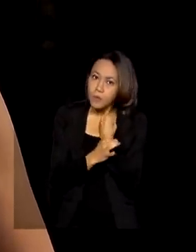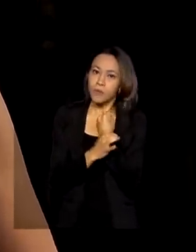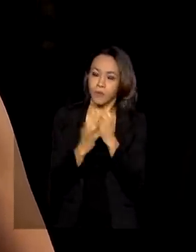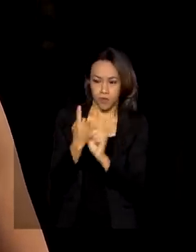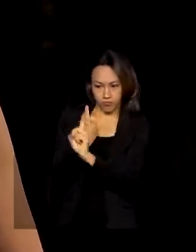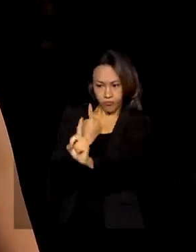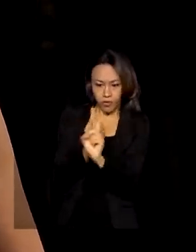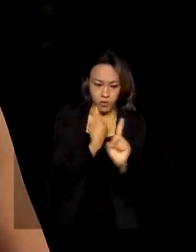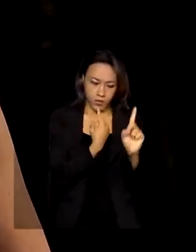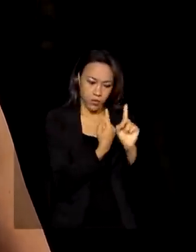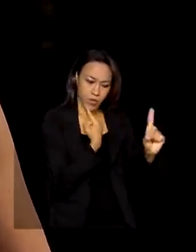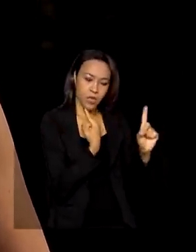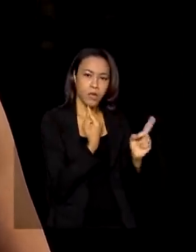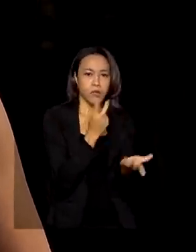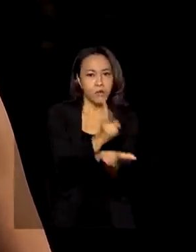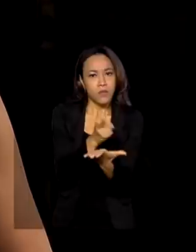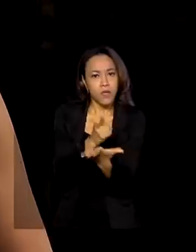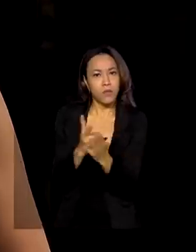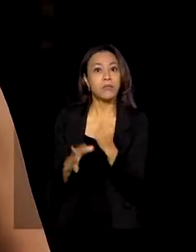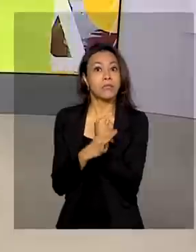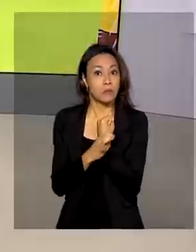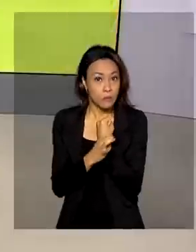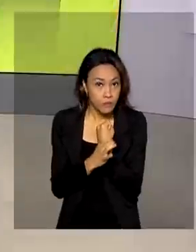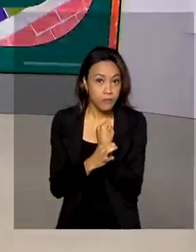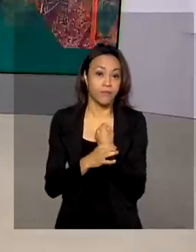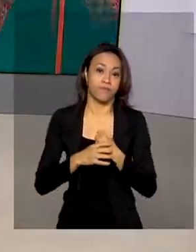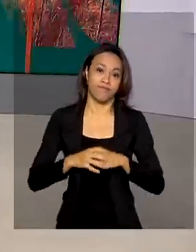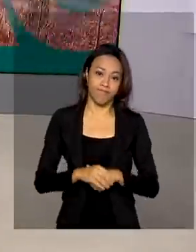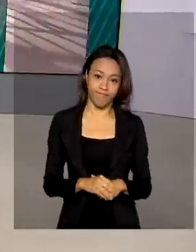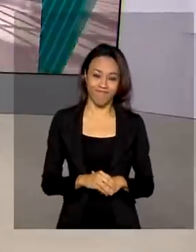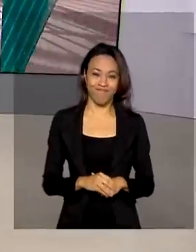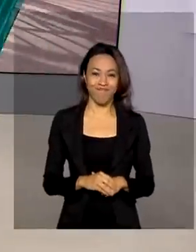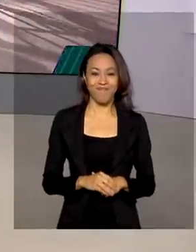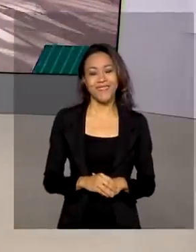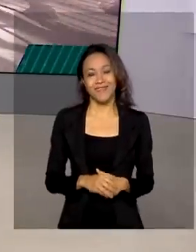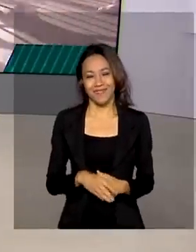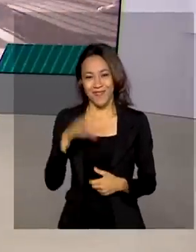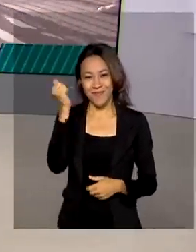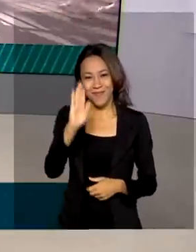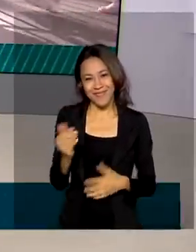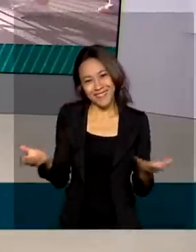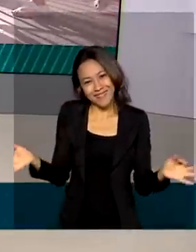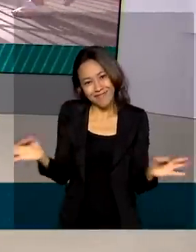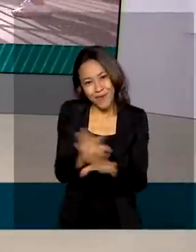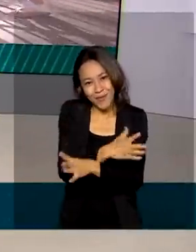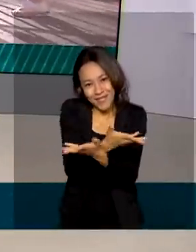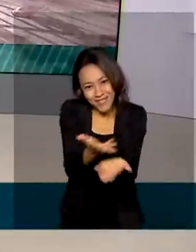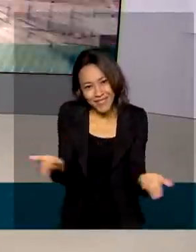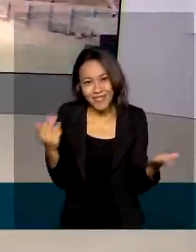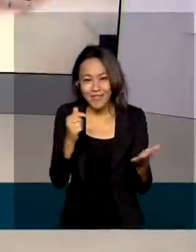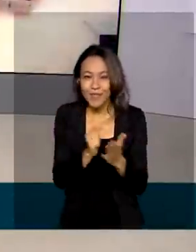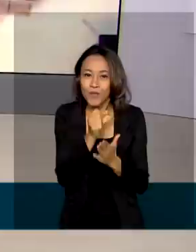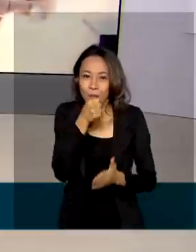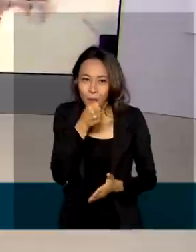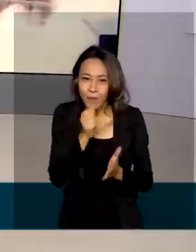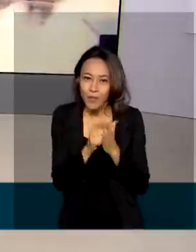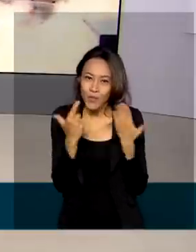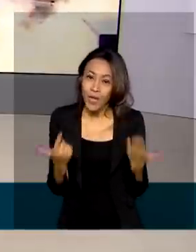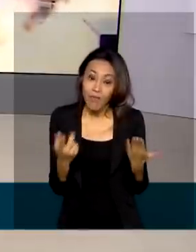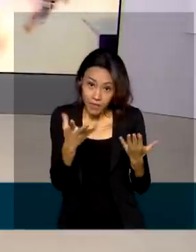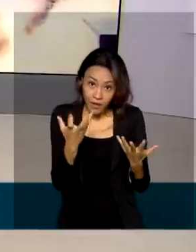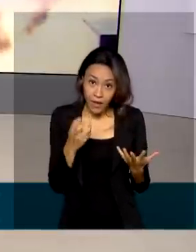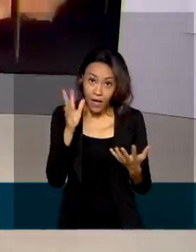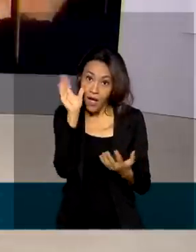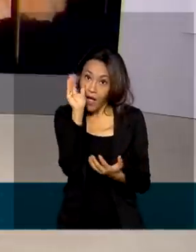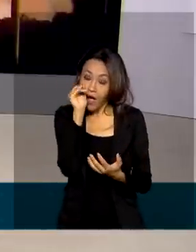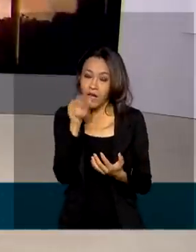distanciamento social, mantendo toda a segurança. O Brasil em Dia termina aqui. Para rever as reportagens de hoje, é só